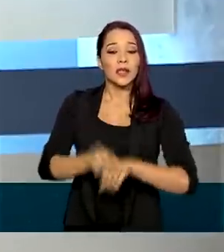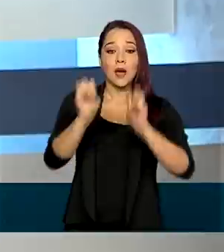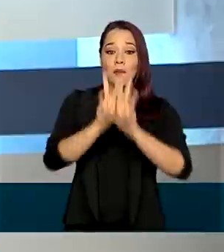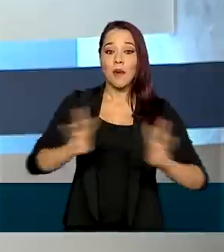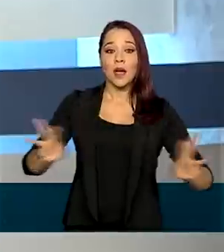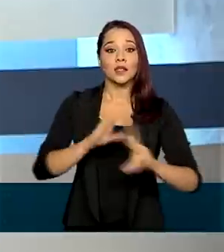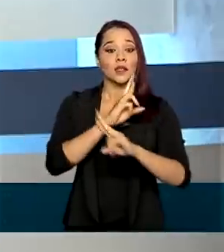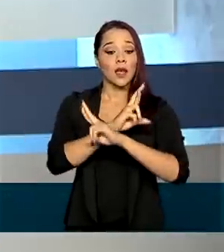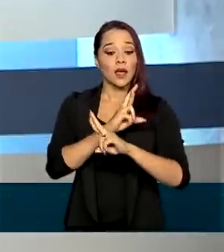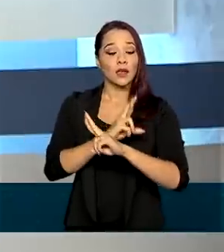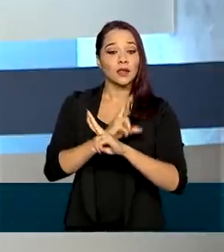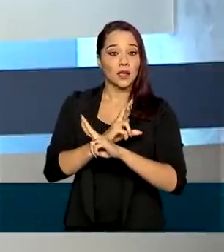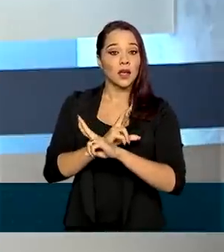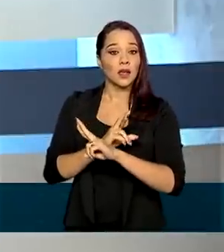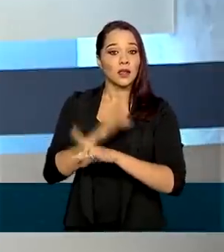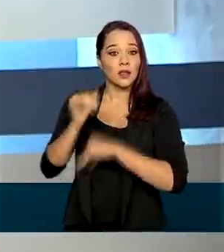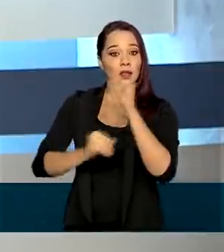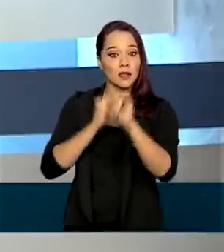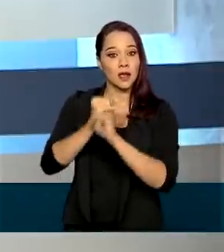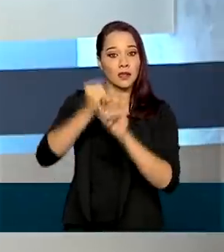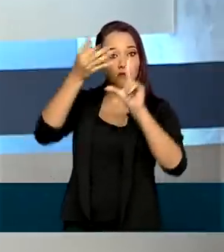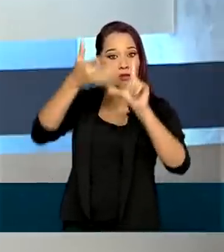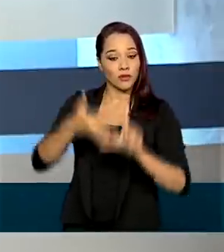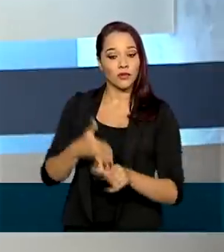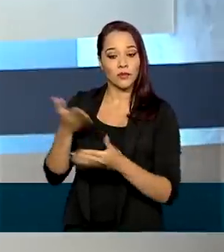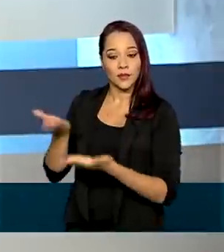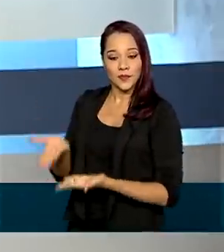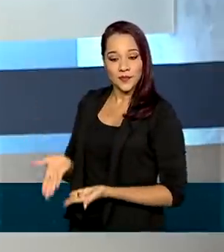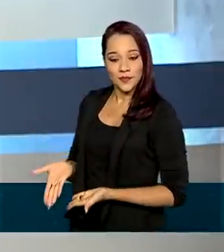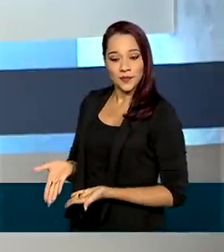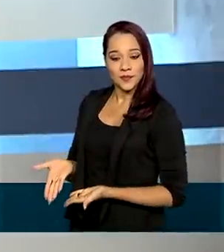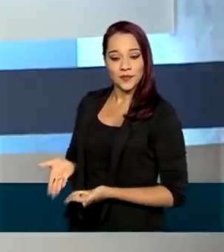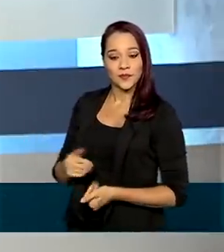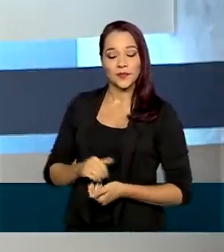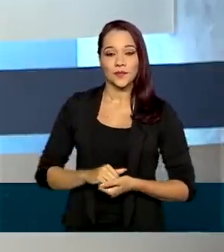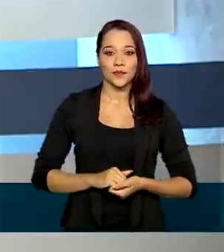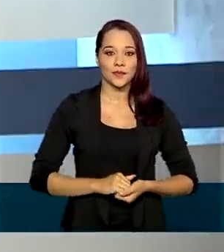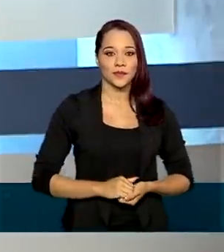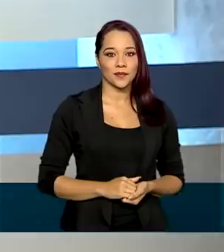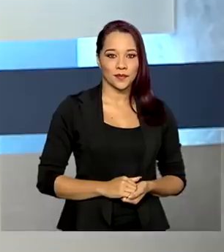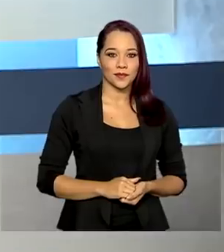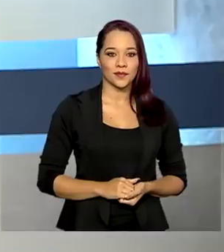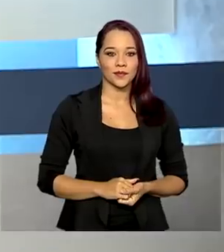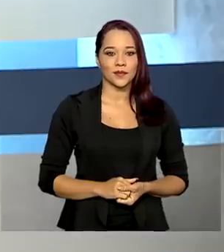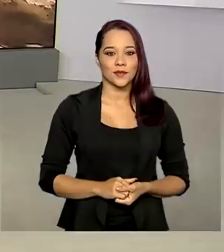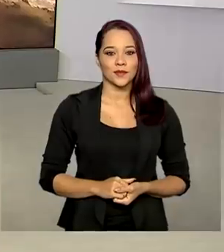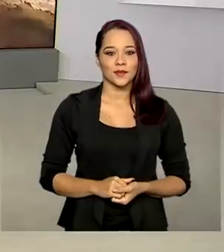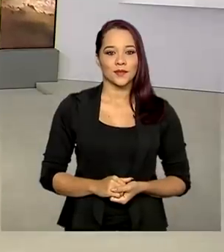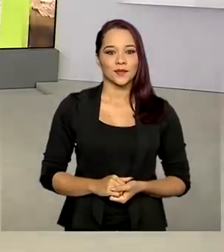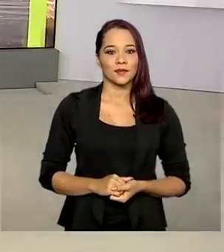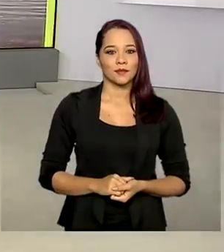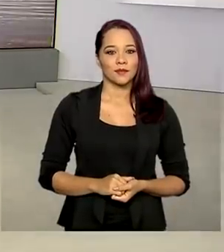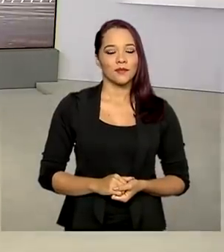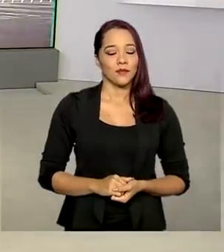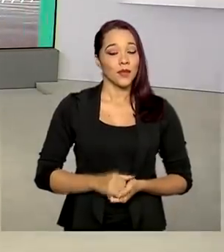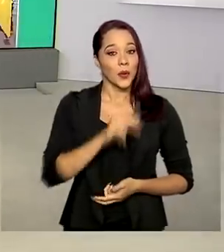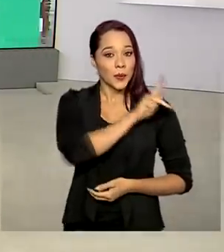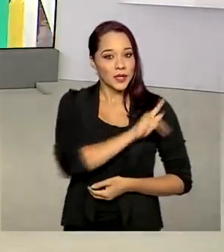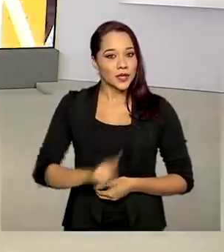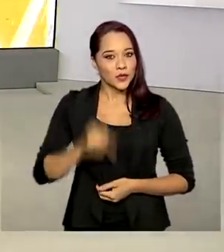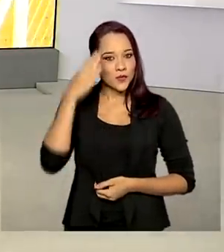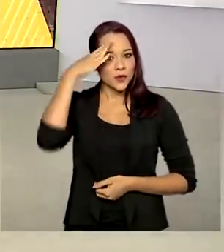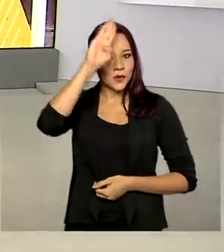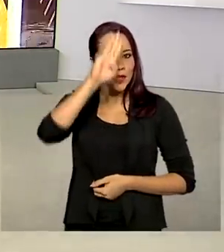página da Receita Federal na internet em receita.economia.gov.br. O presidente